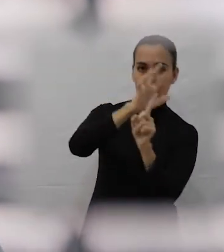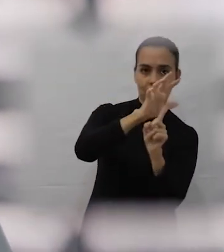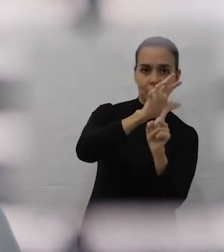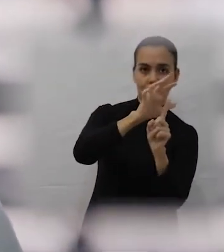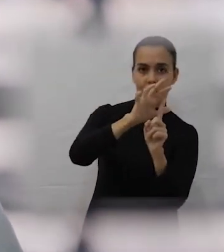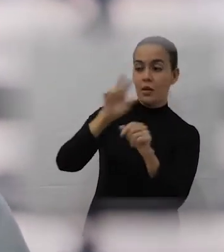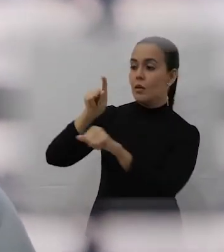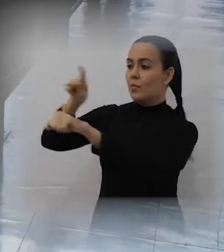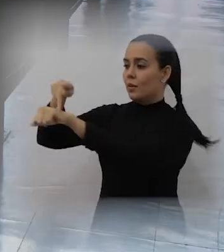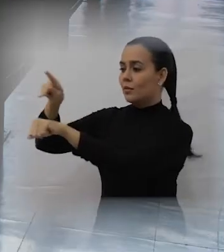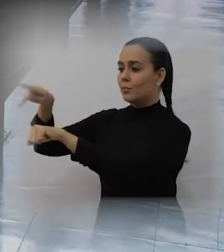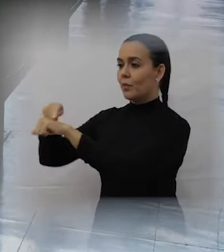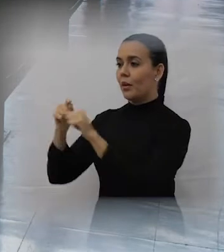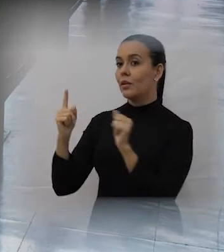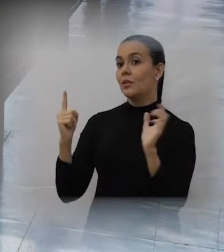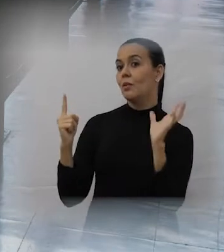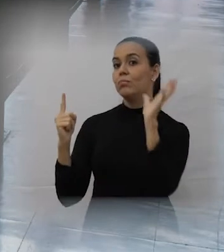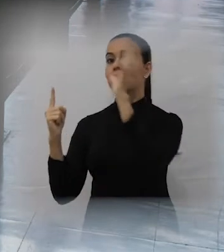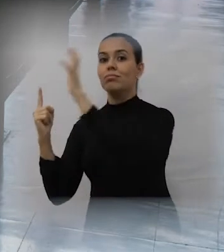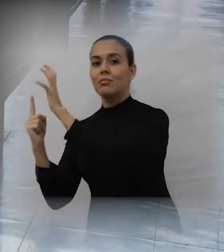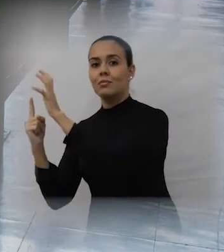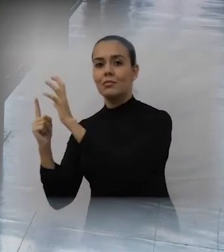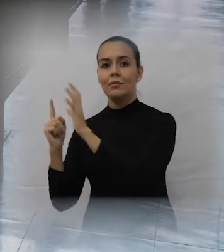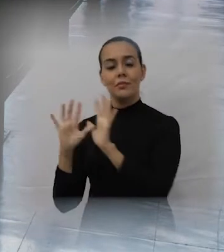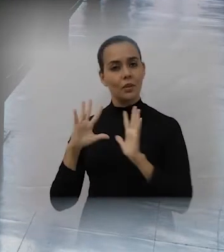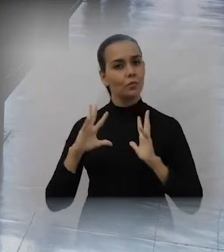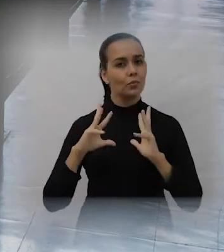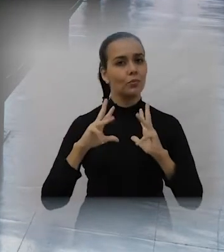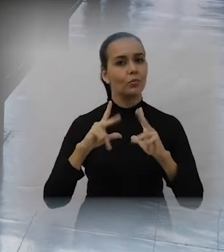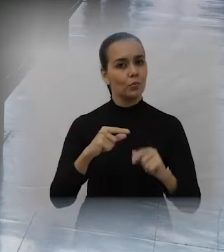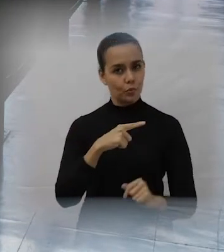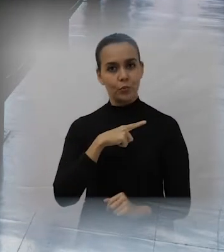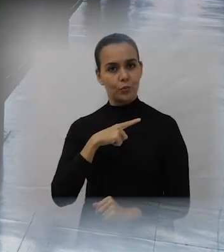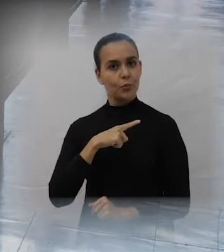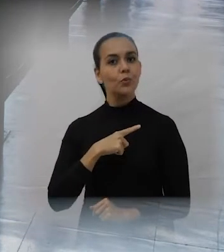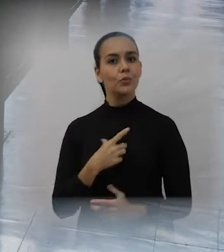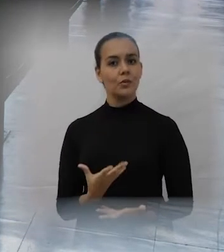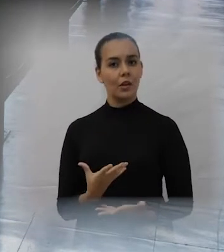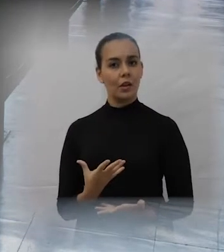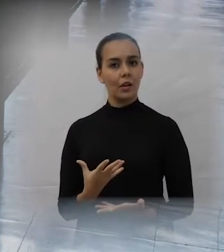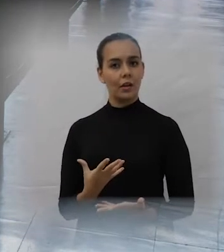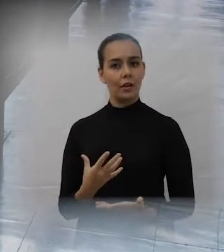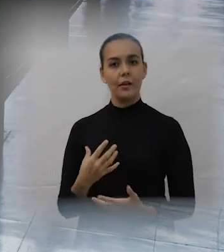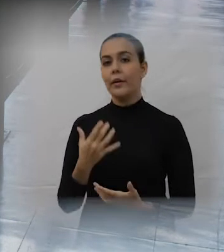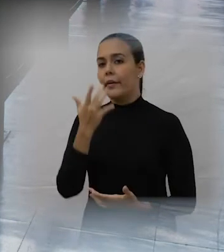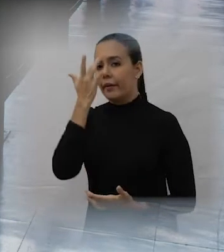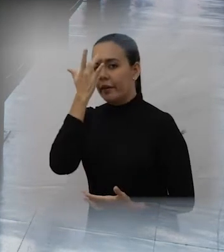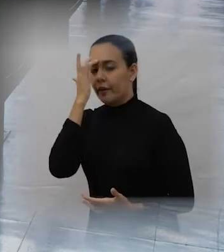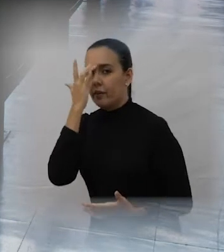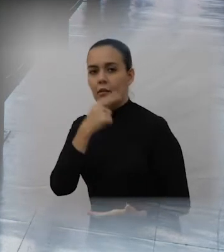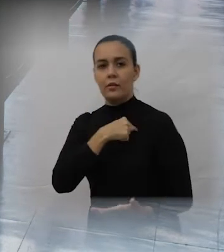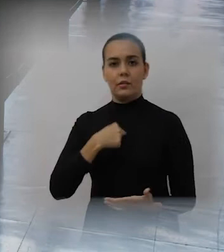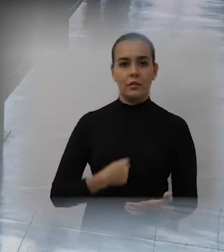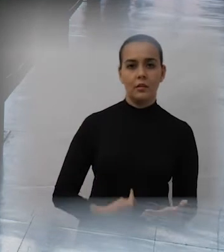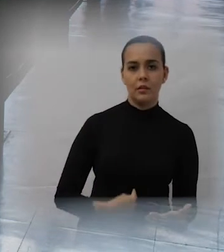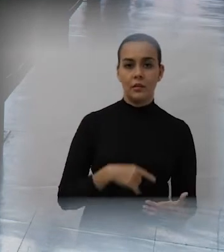asiáticos e que não é só, digamos, a ioga e a acupuntura, né? Que são elementos relevantes para as culturas